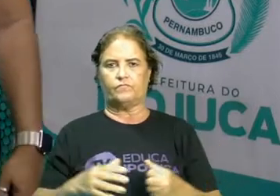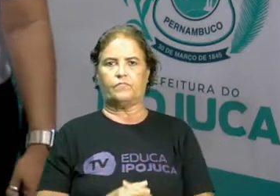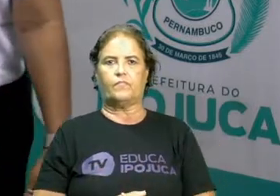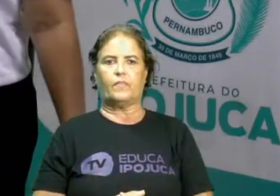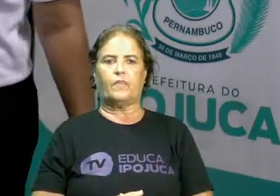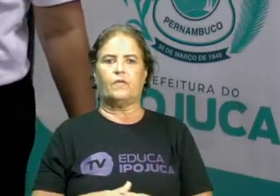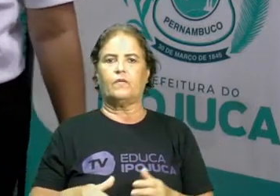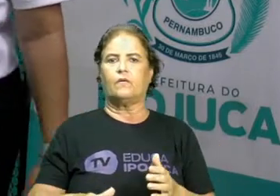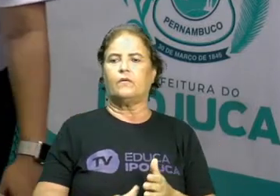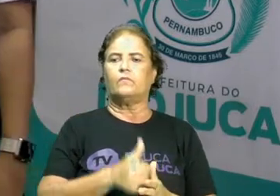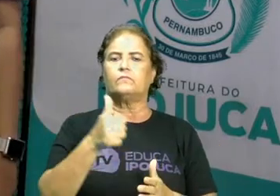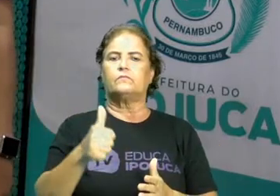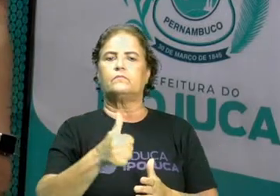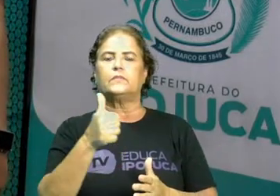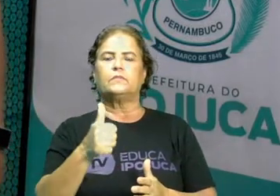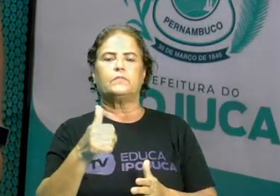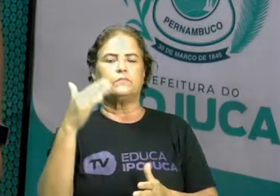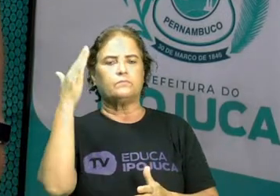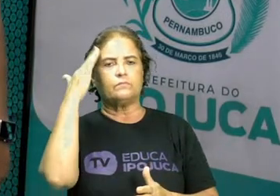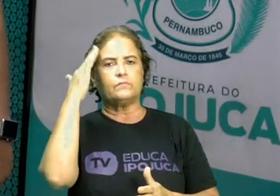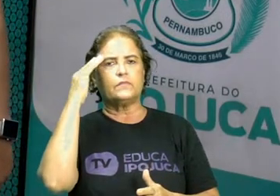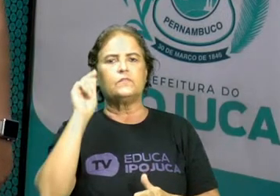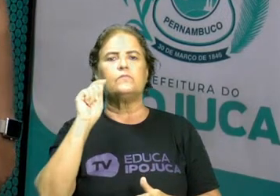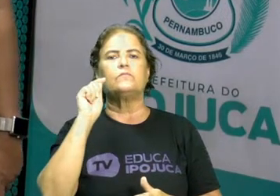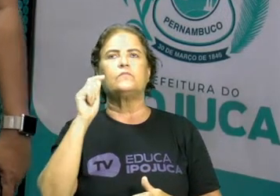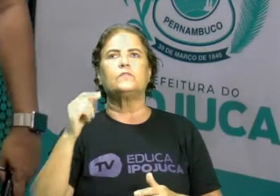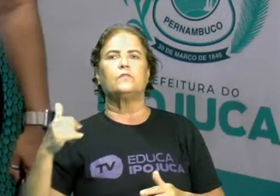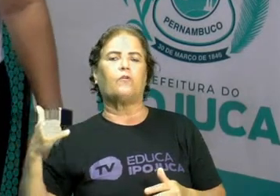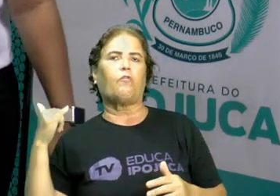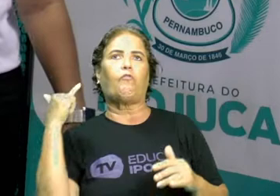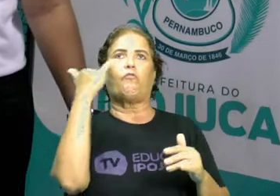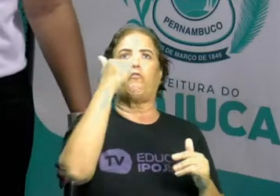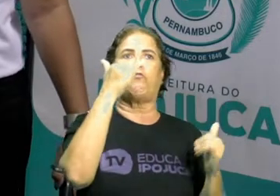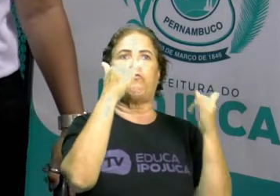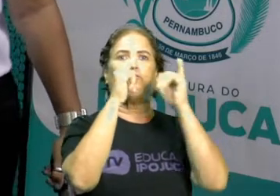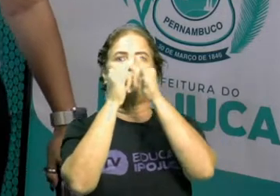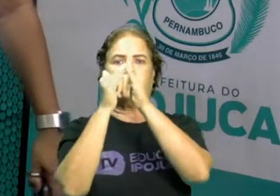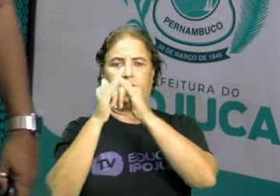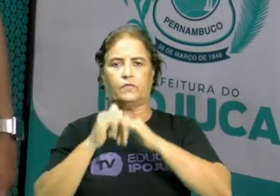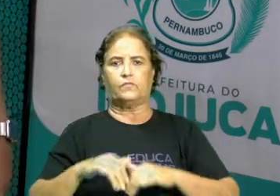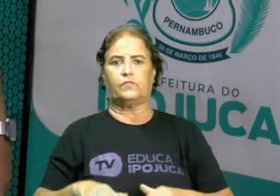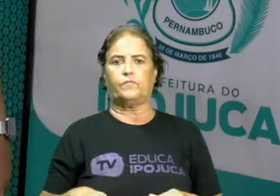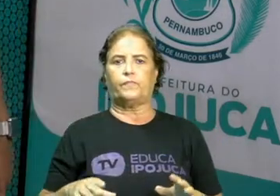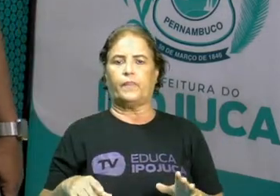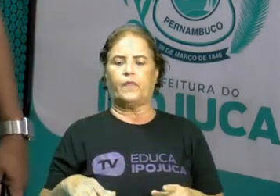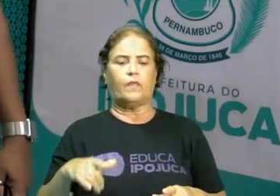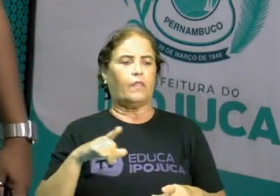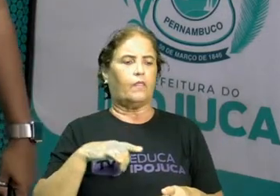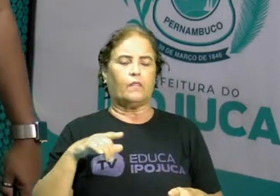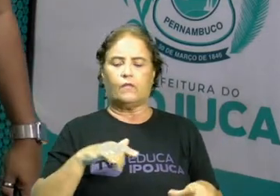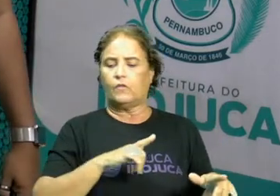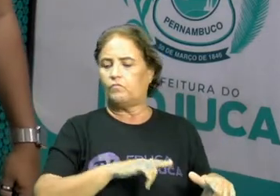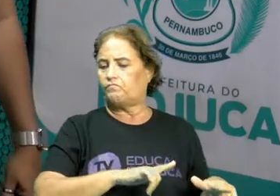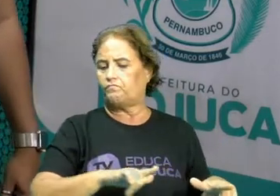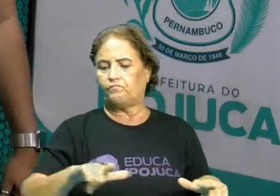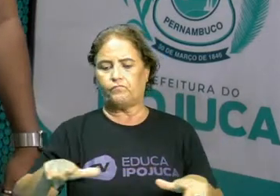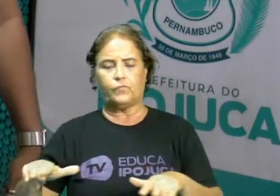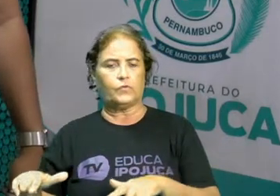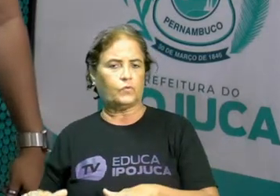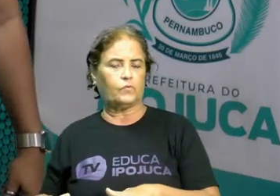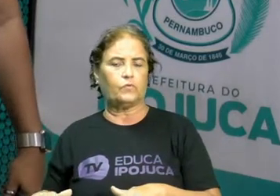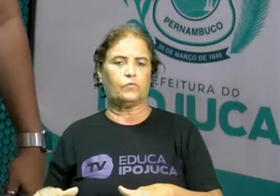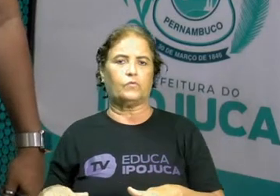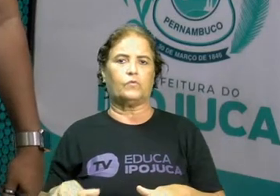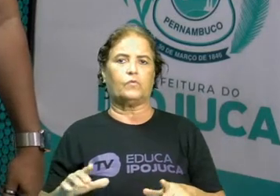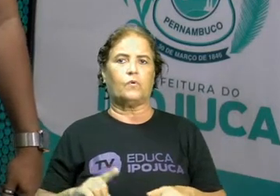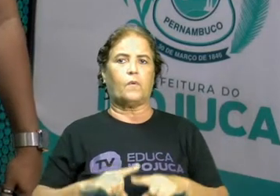Primeiro ponto que a gente tem que entender é o que é energia. Energia, ela está em todo canto. Mas uma coisa que a gente tem